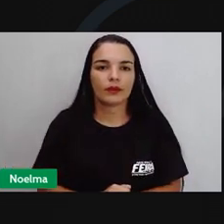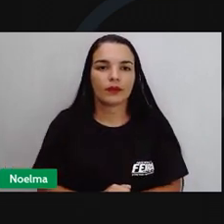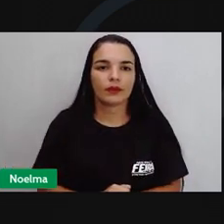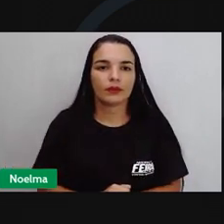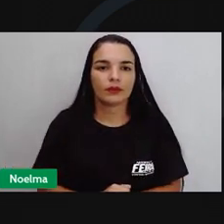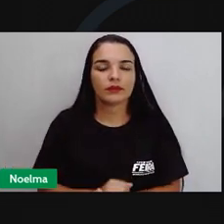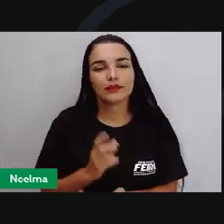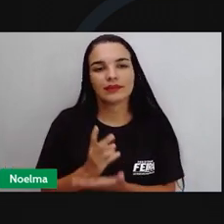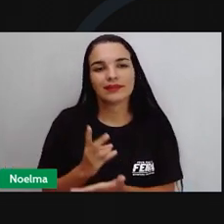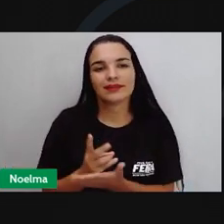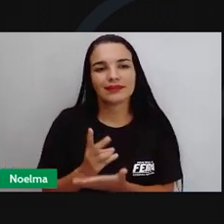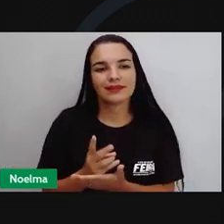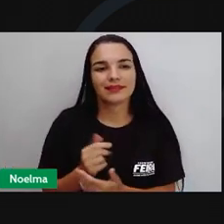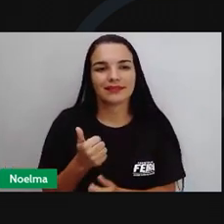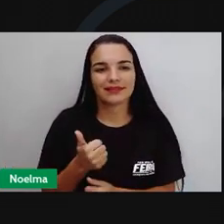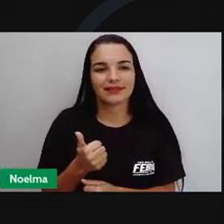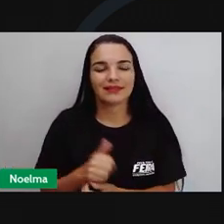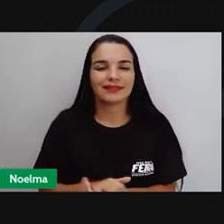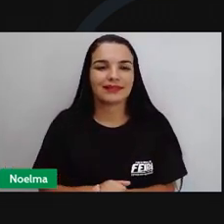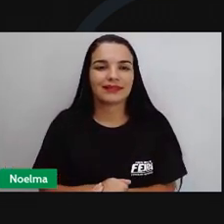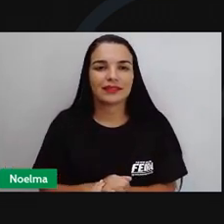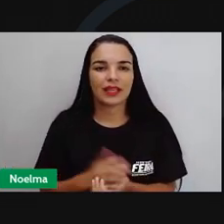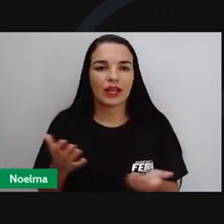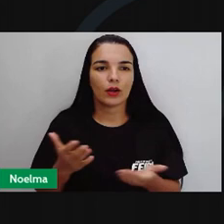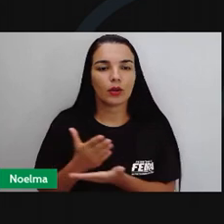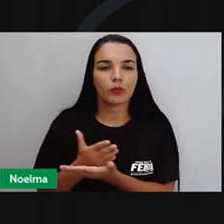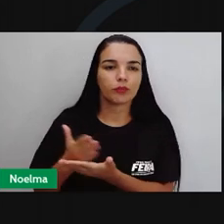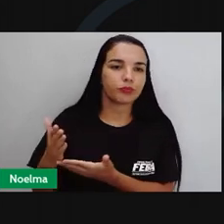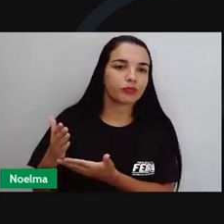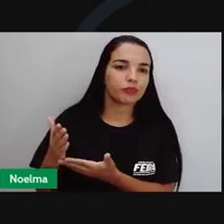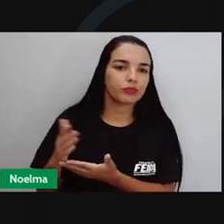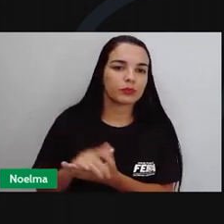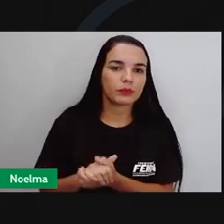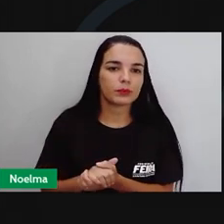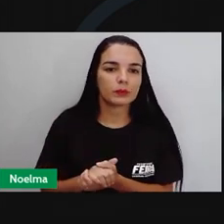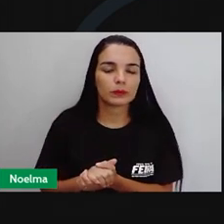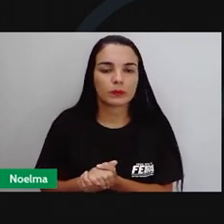aquela moral clicando em curtir. Agora, vamos ao que interessa?